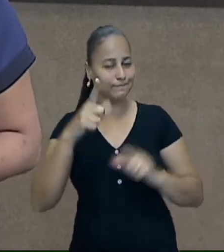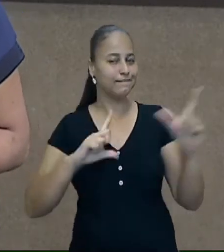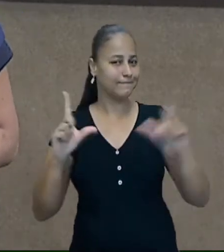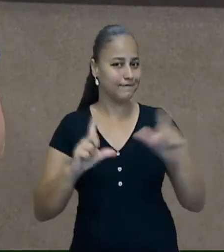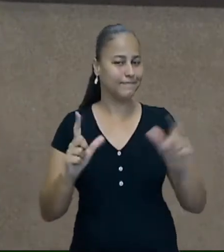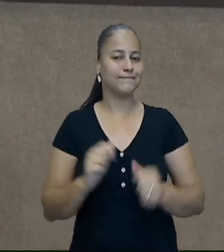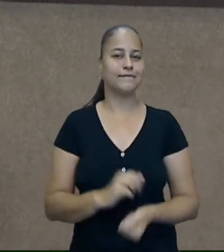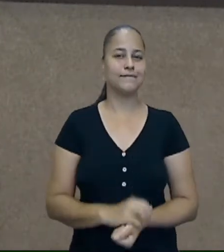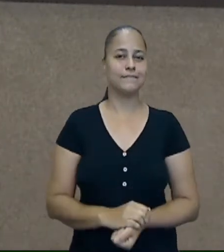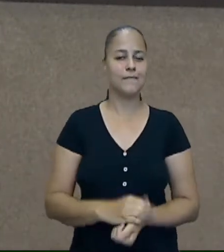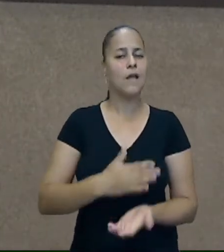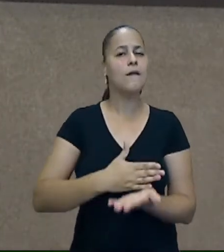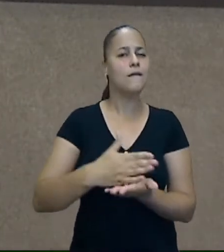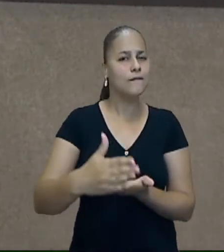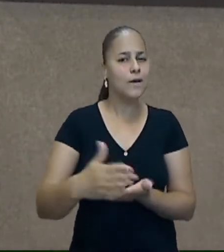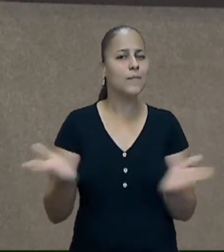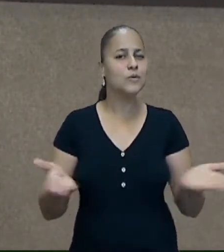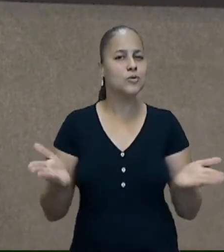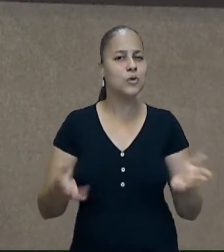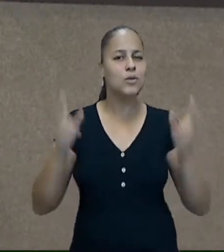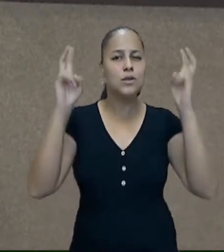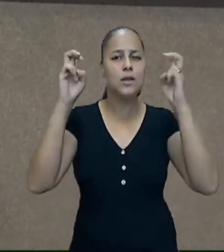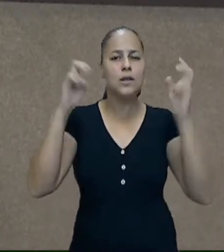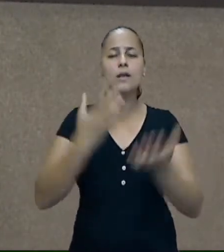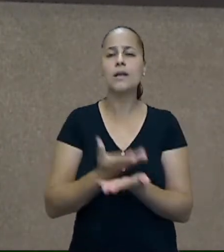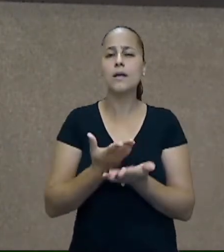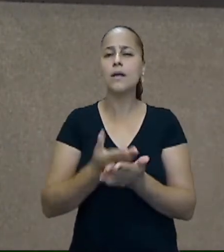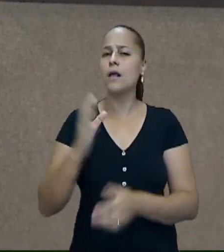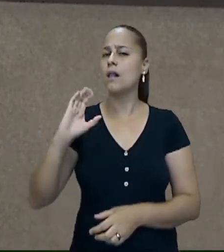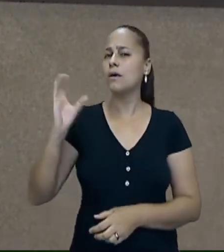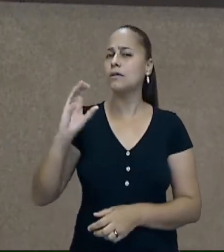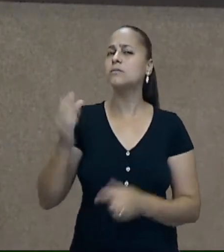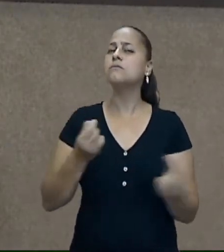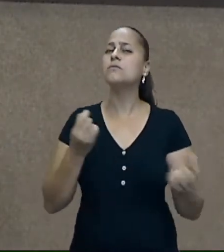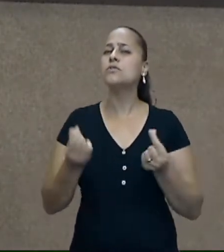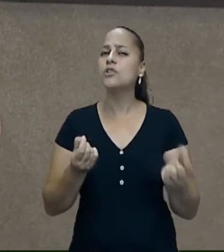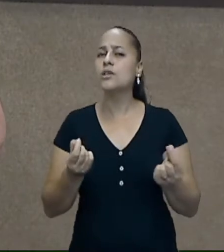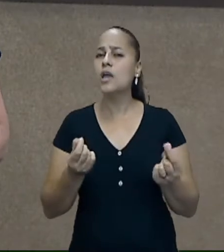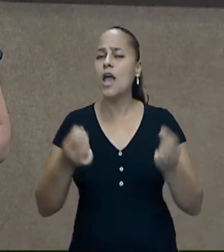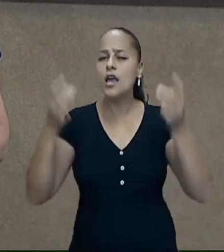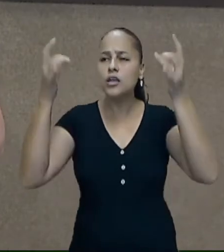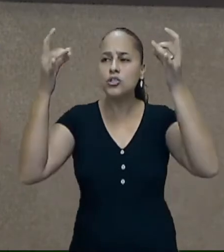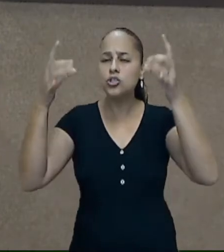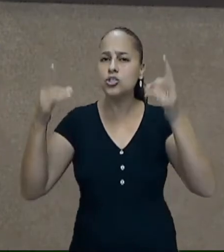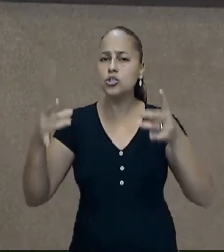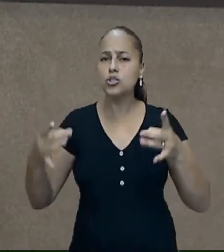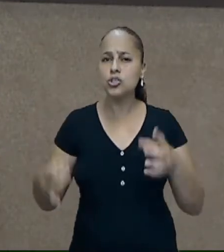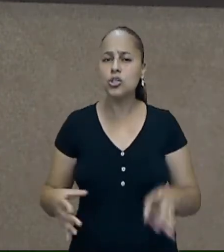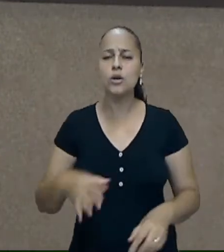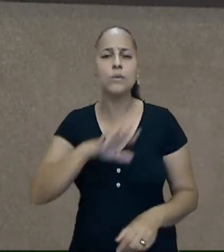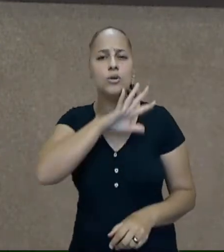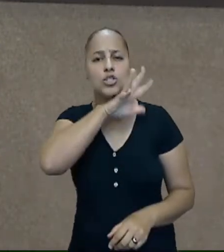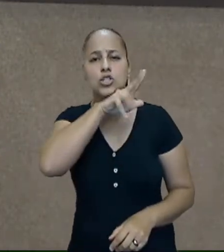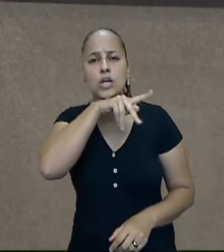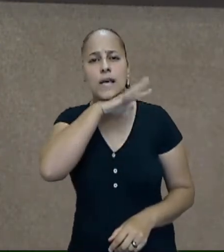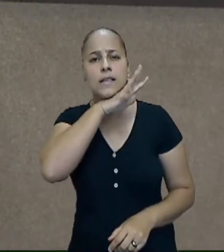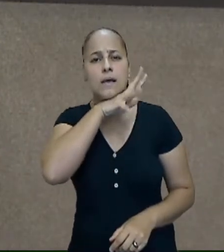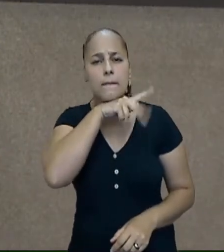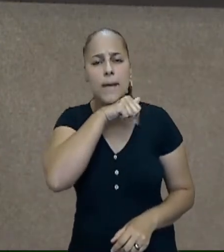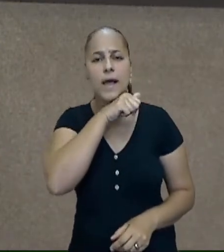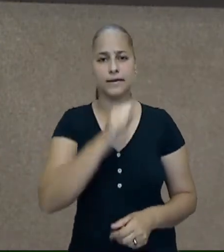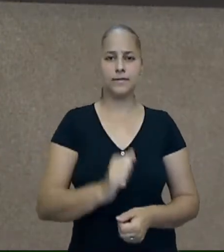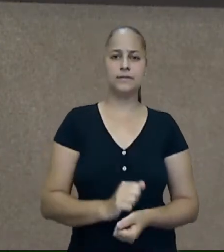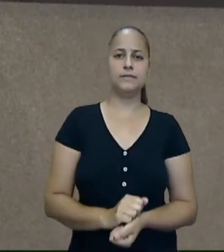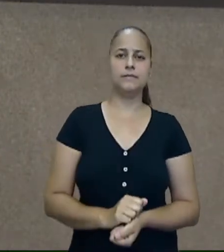nossa telinha. Vamos então dar início a nossa aula de Ciências, onde nós iremos falar